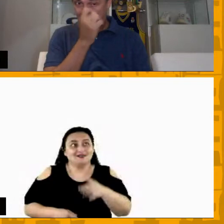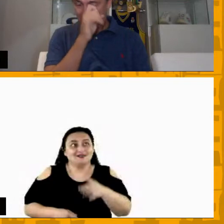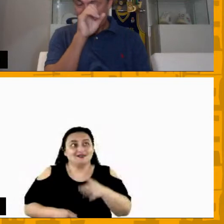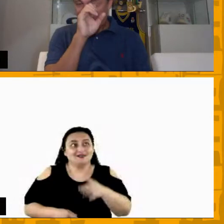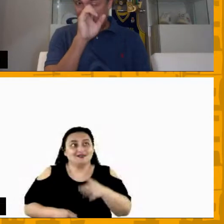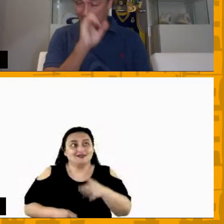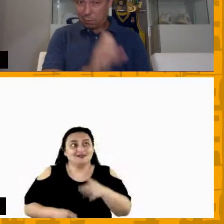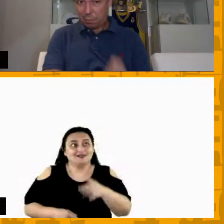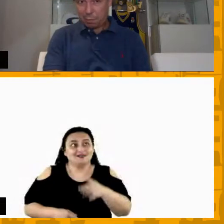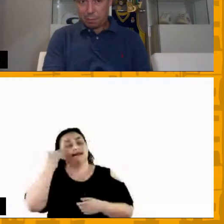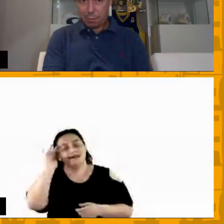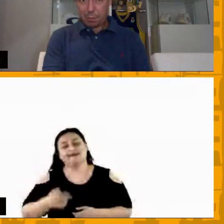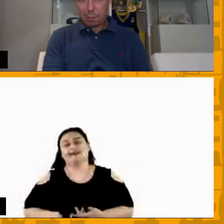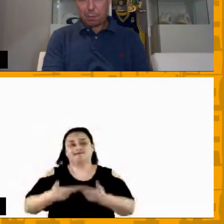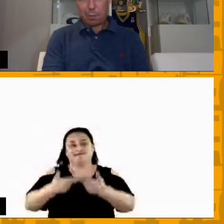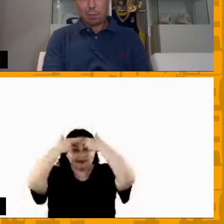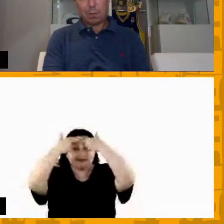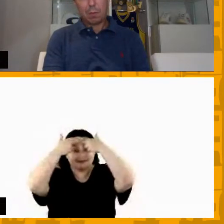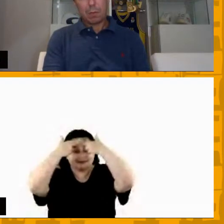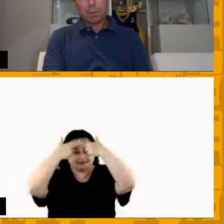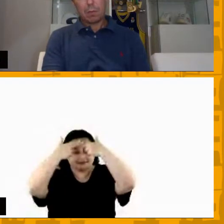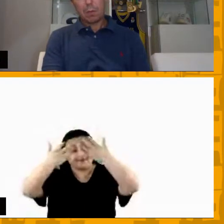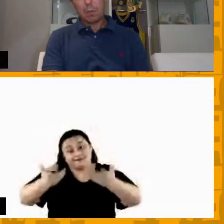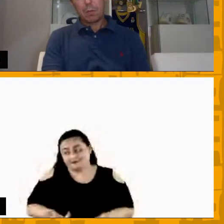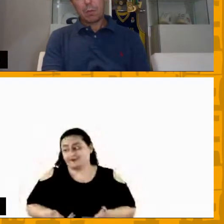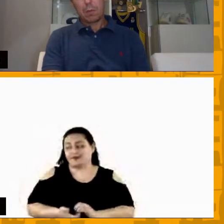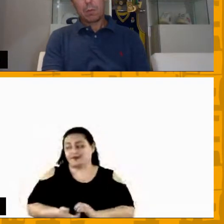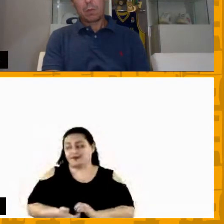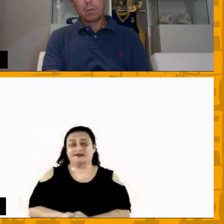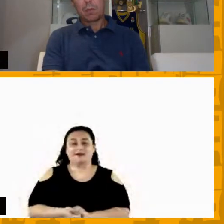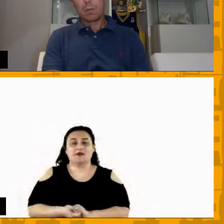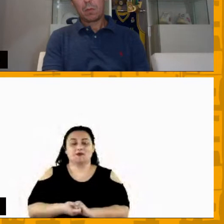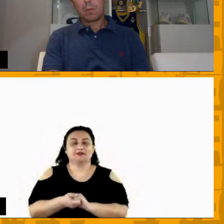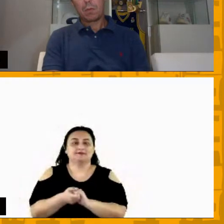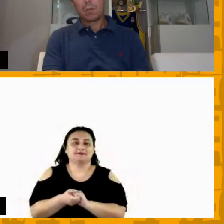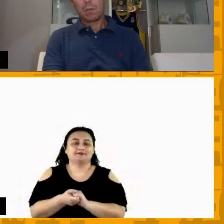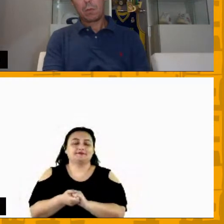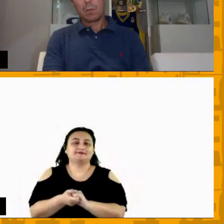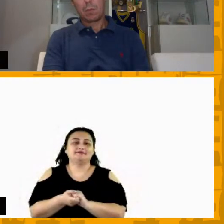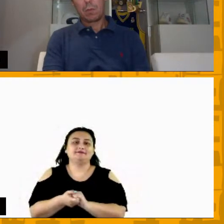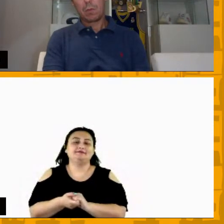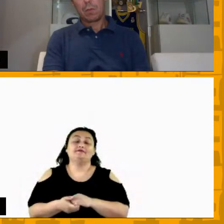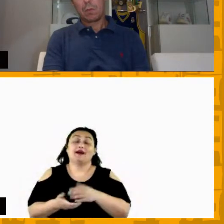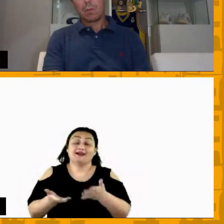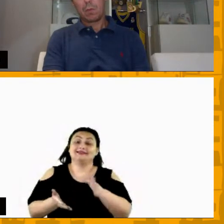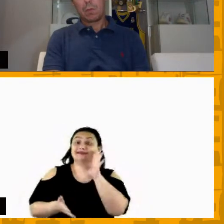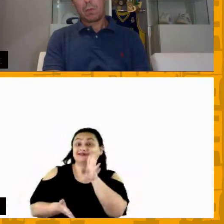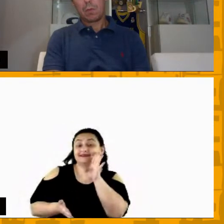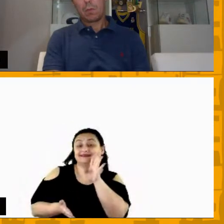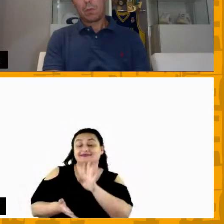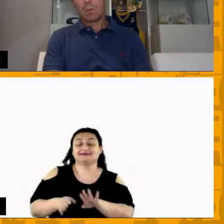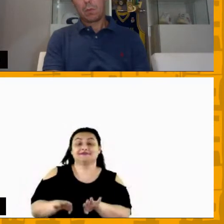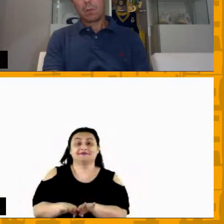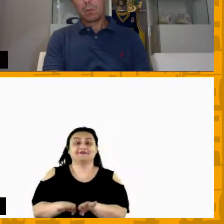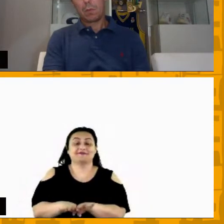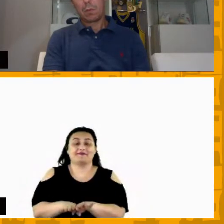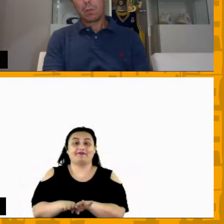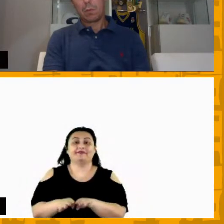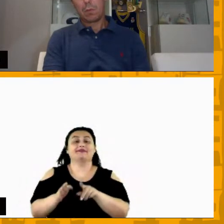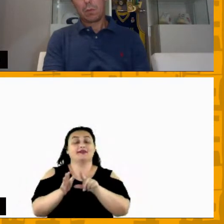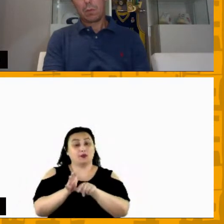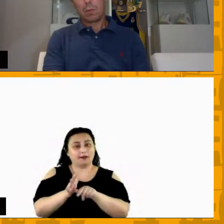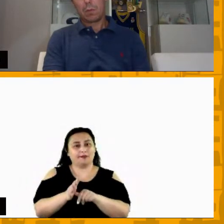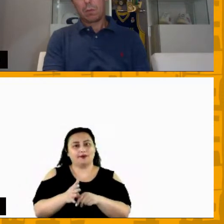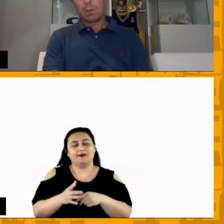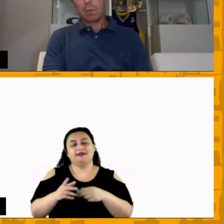atleta do pai então essa comunicação aí também é muito bacana né e depois pode ser até